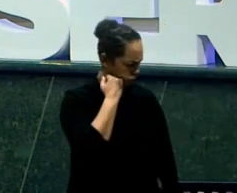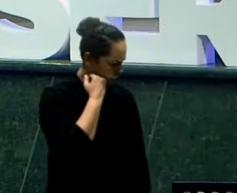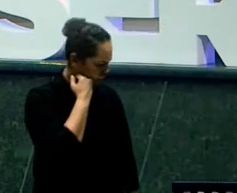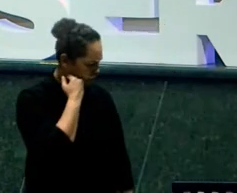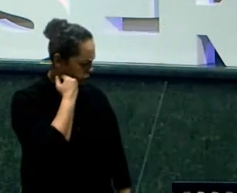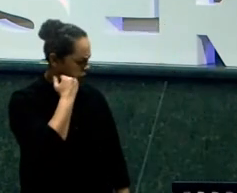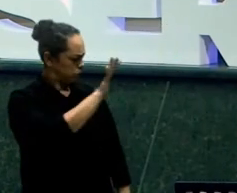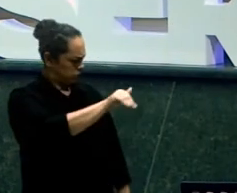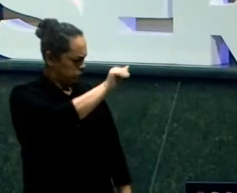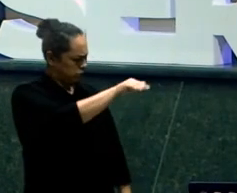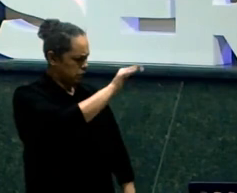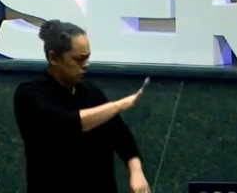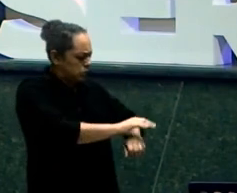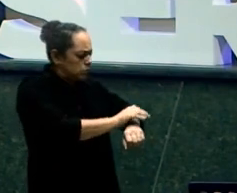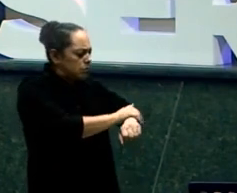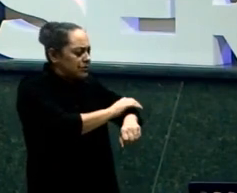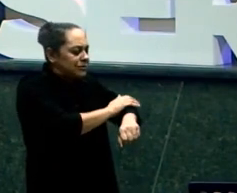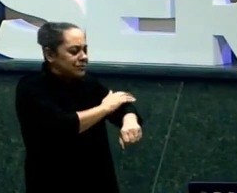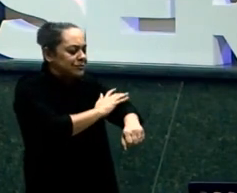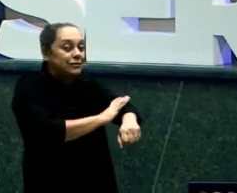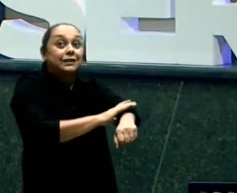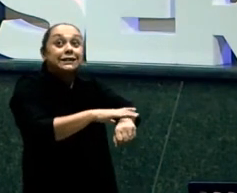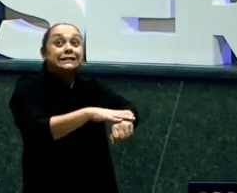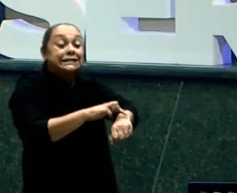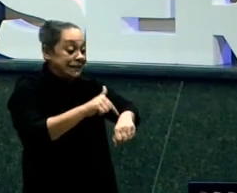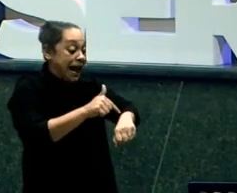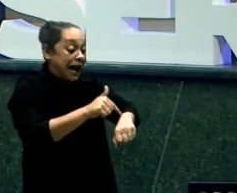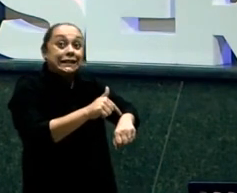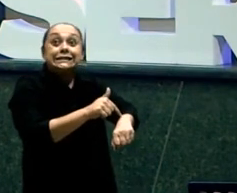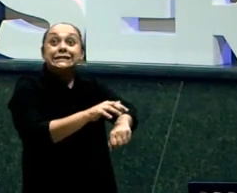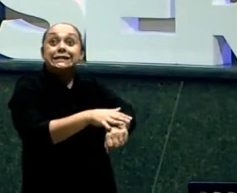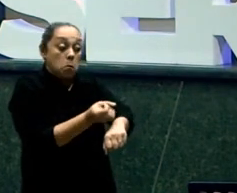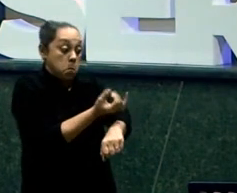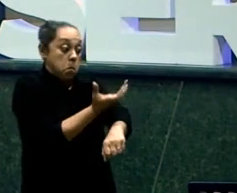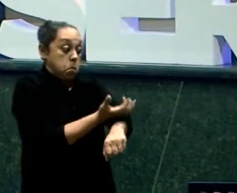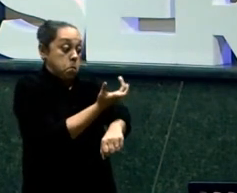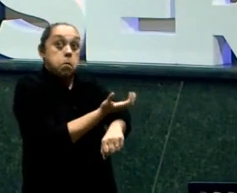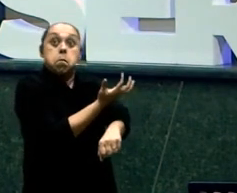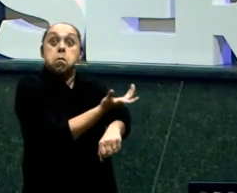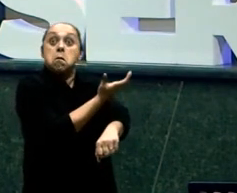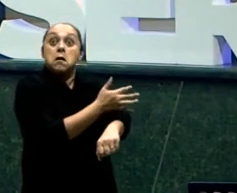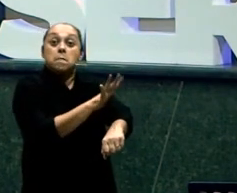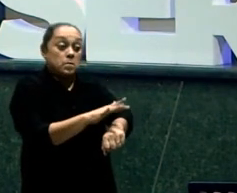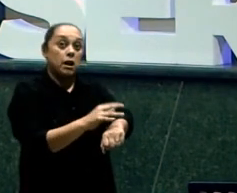Disfarçar Mas a voz A voz É de Jacó